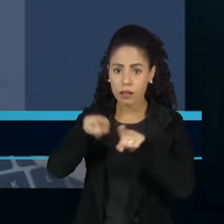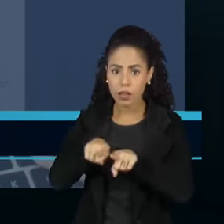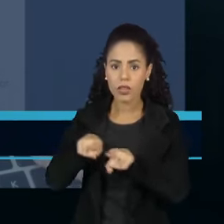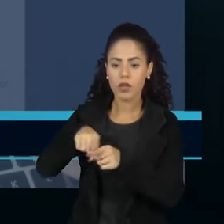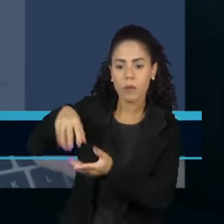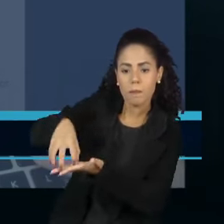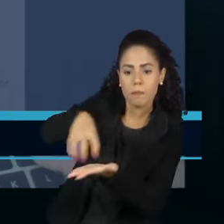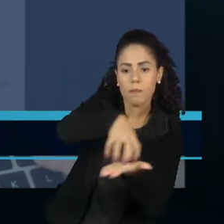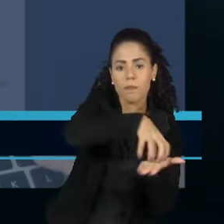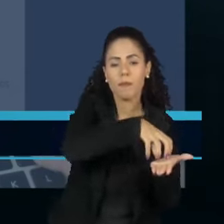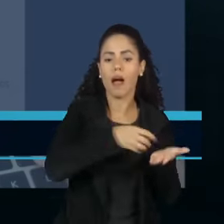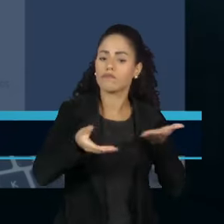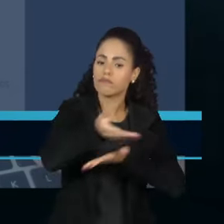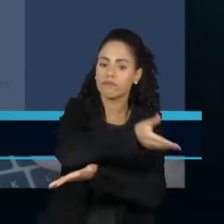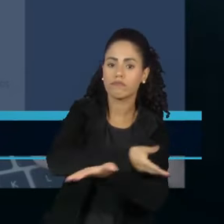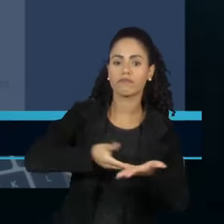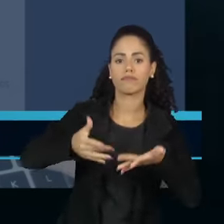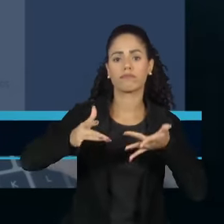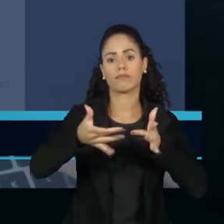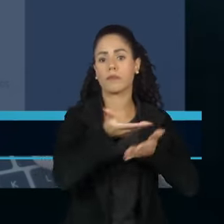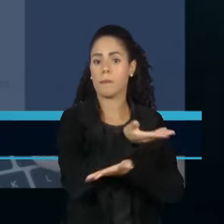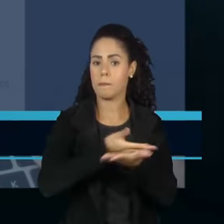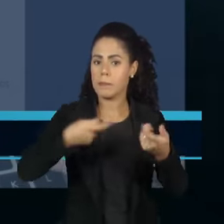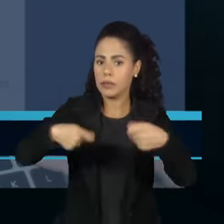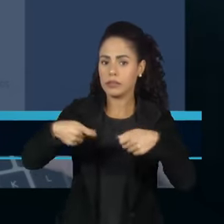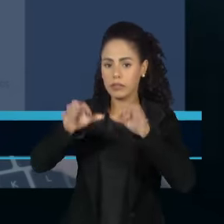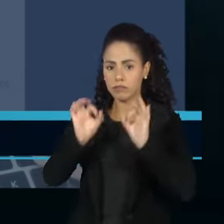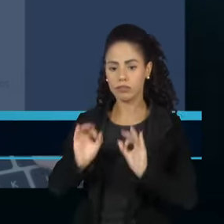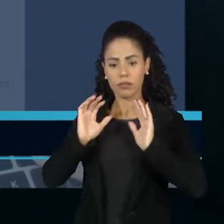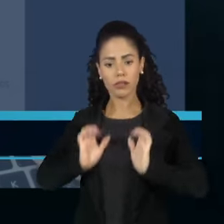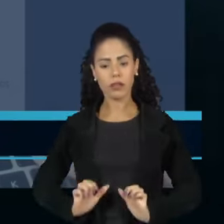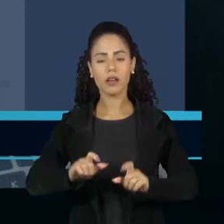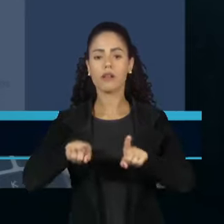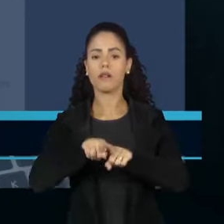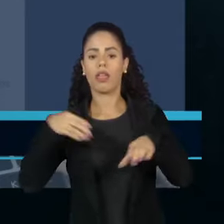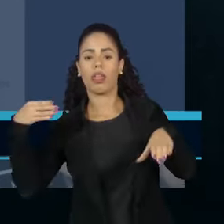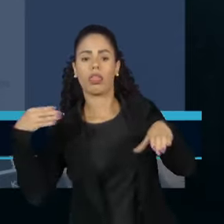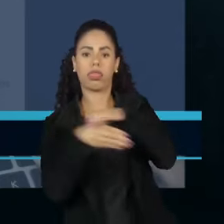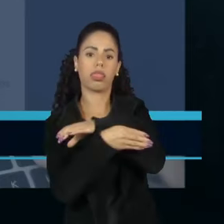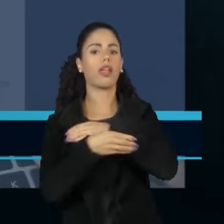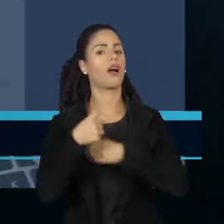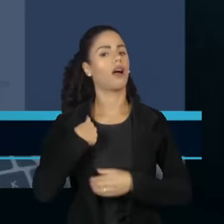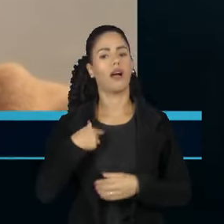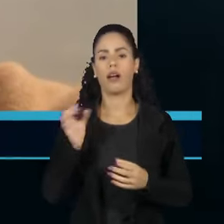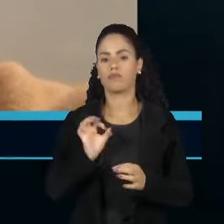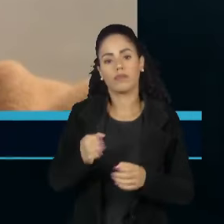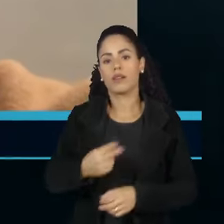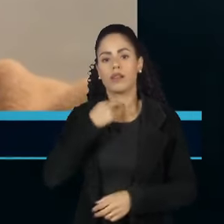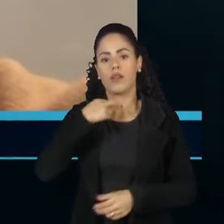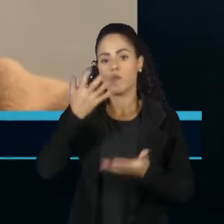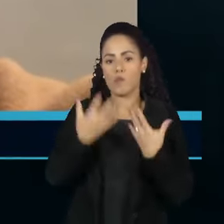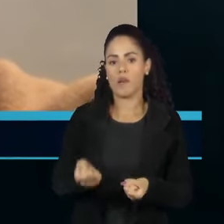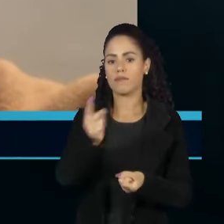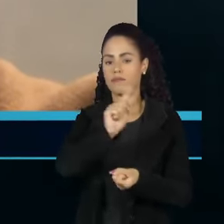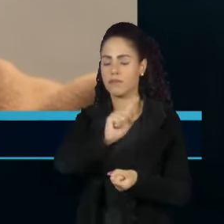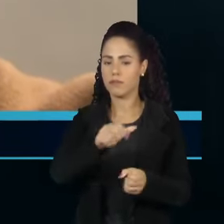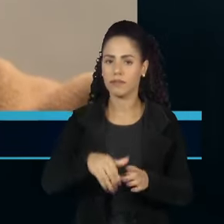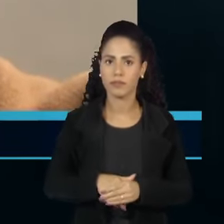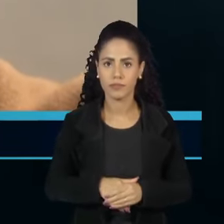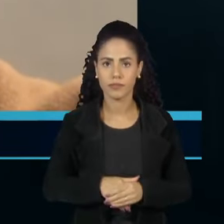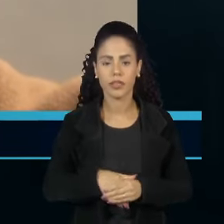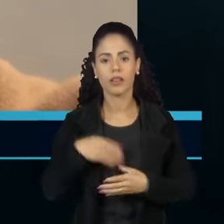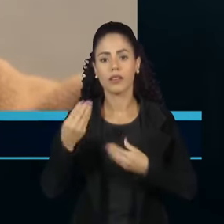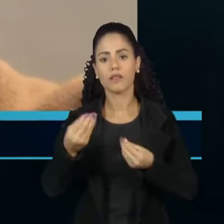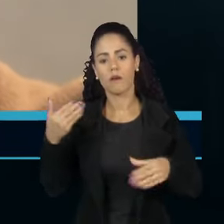missão diplomática são invioláveis e que a invasão abre um grave precedente. Houve uma violação da